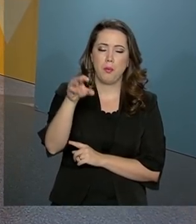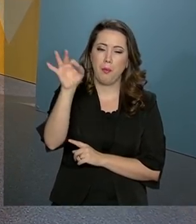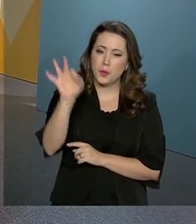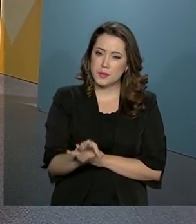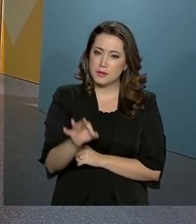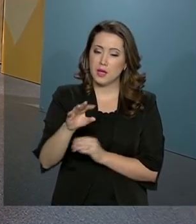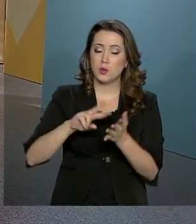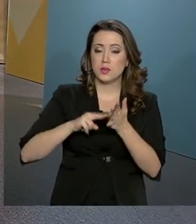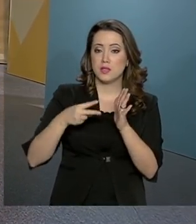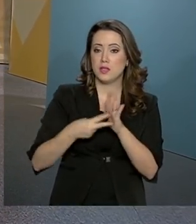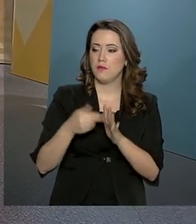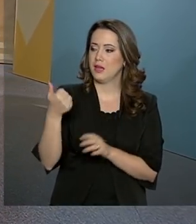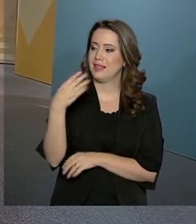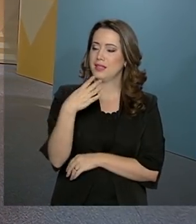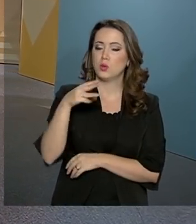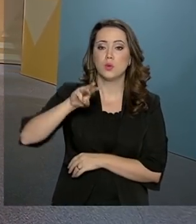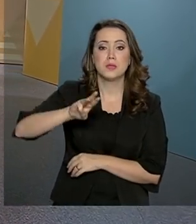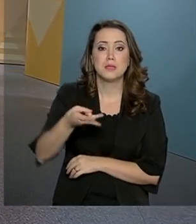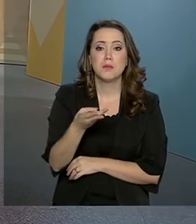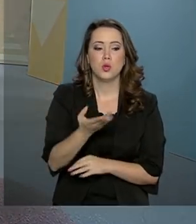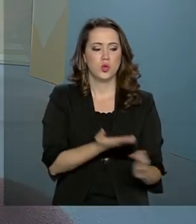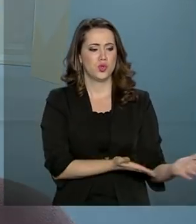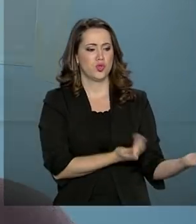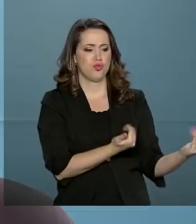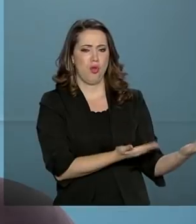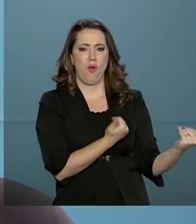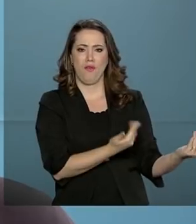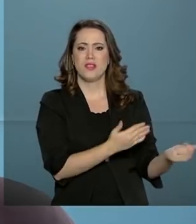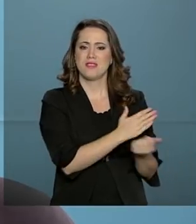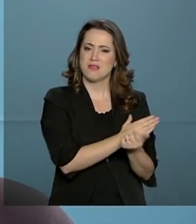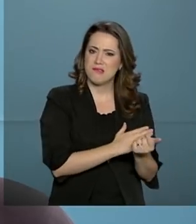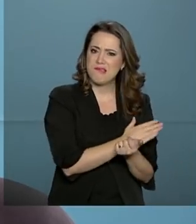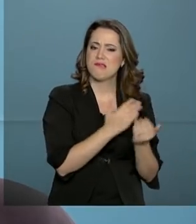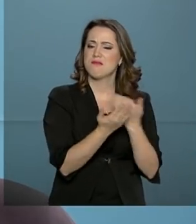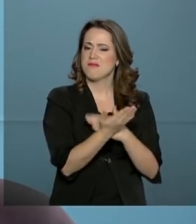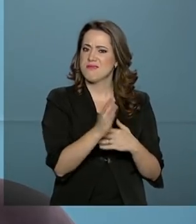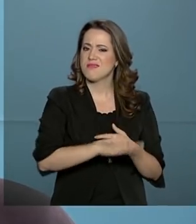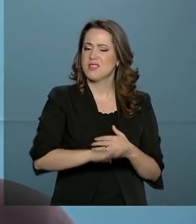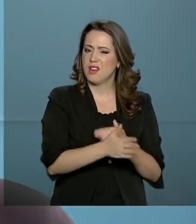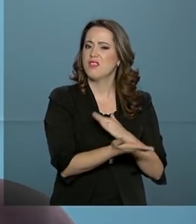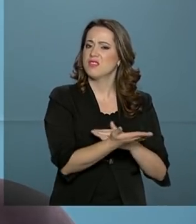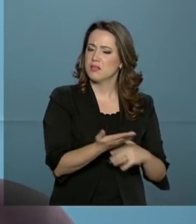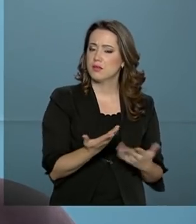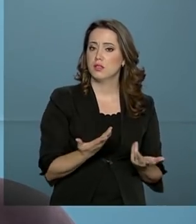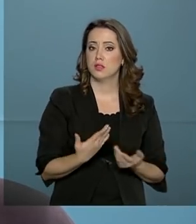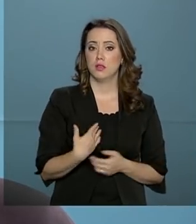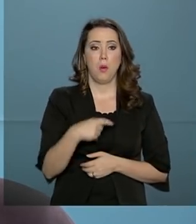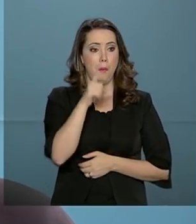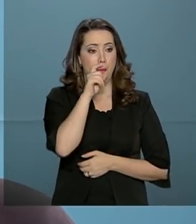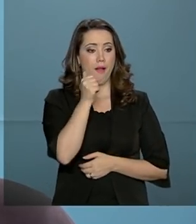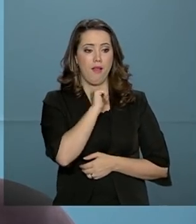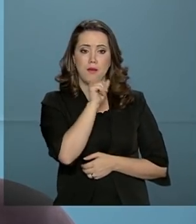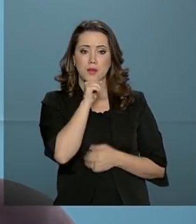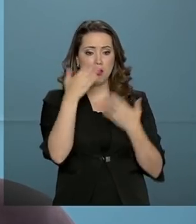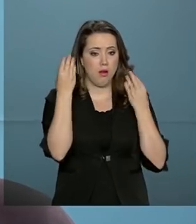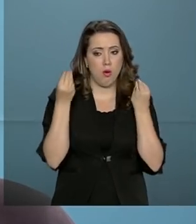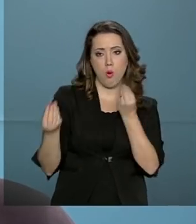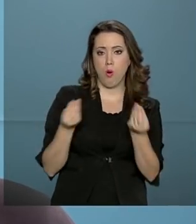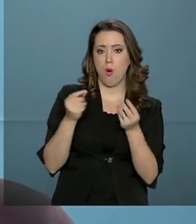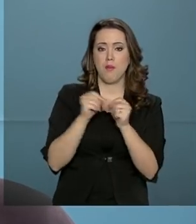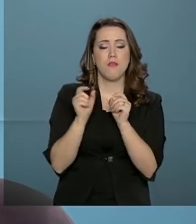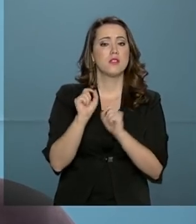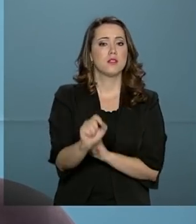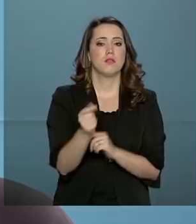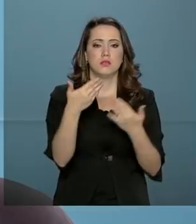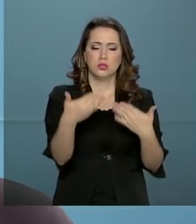jovens e adolescentes se cortando. E esse fenômeno só cresce. Os pais não sabem o que fazer, a família não sabe o que fazer diante